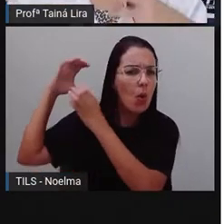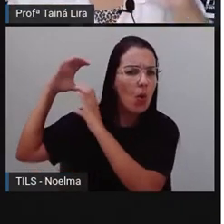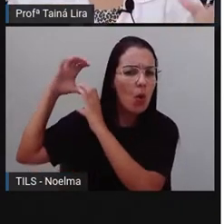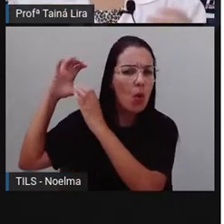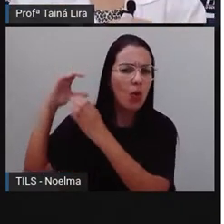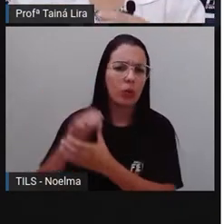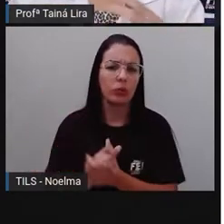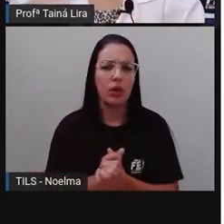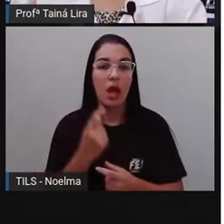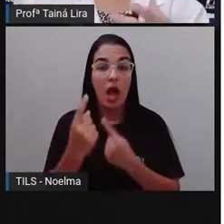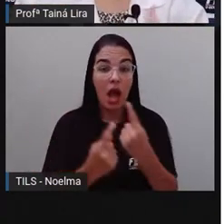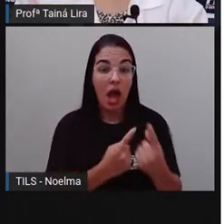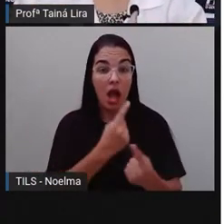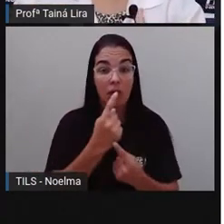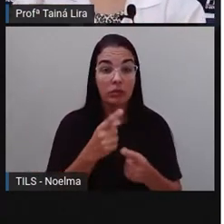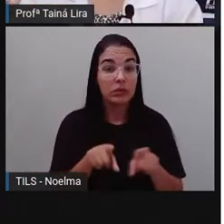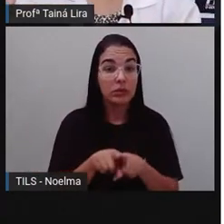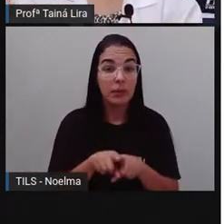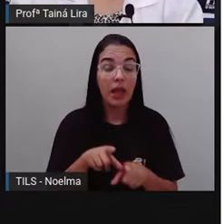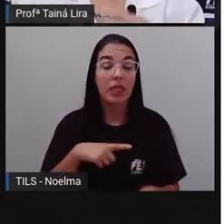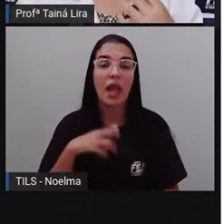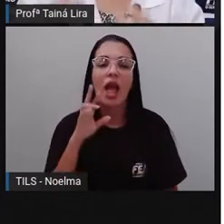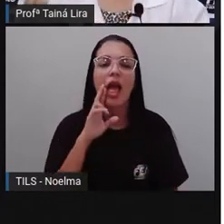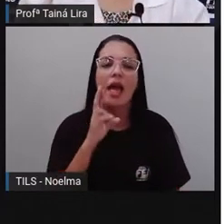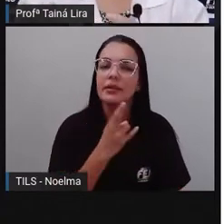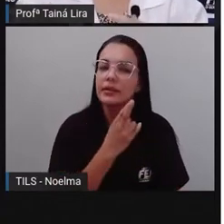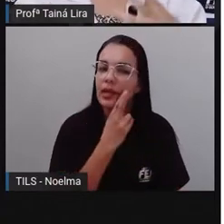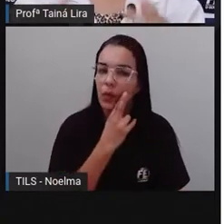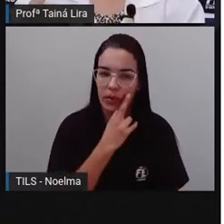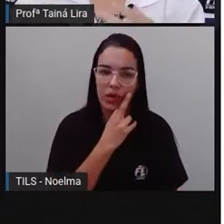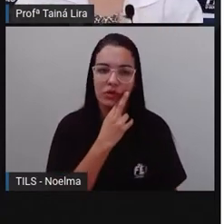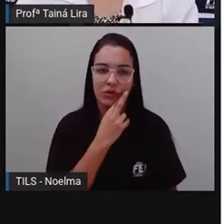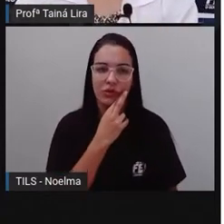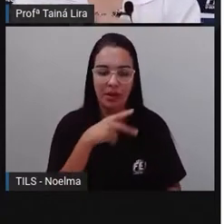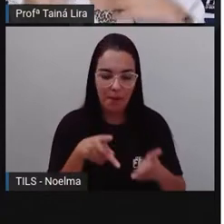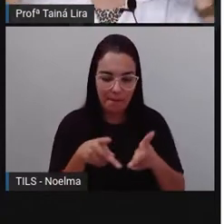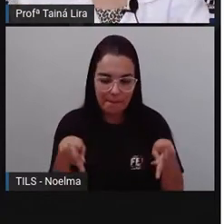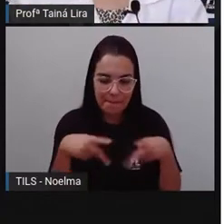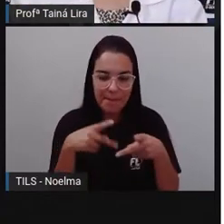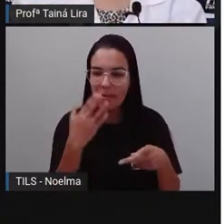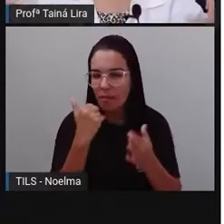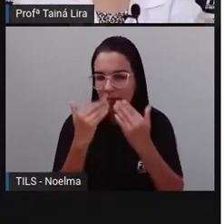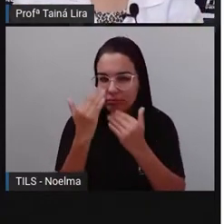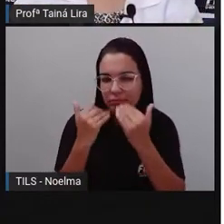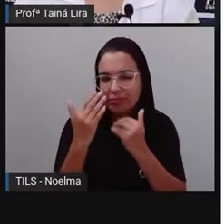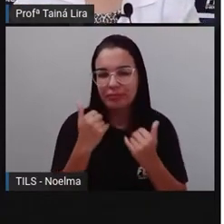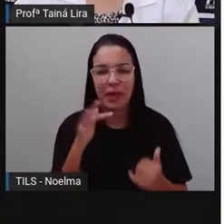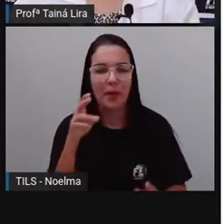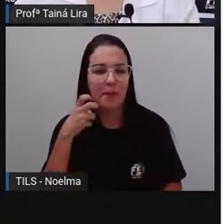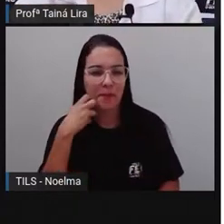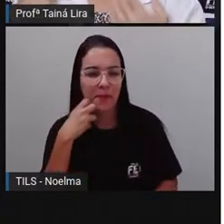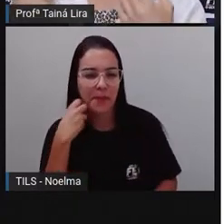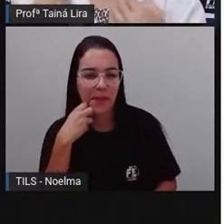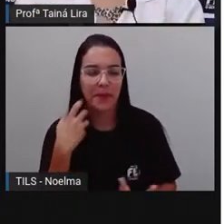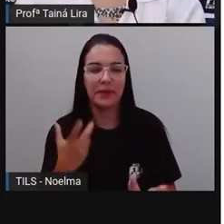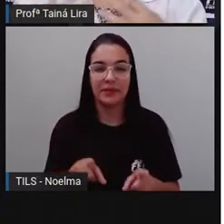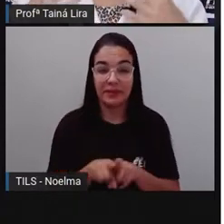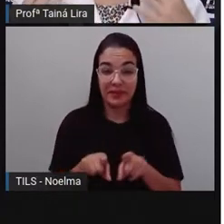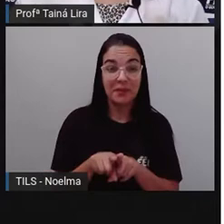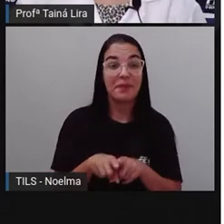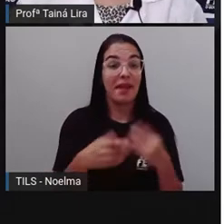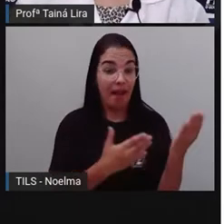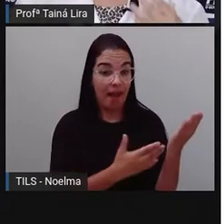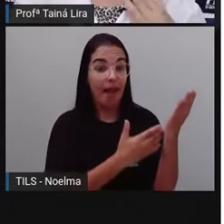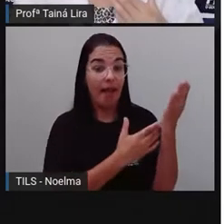alguns, né, que são restaurantes mesmo que vão vender principalmente os pratos aí, à base de frutos do mar, e